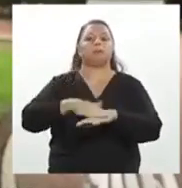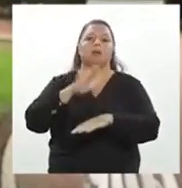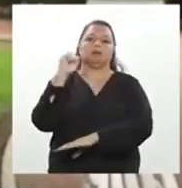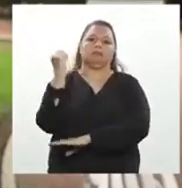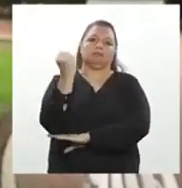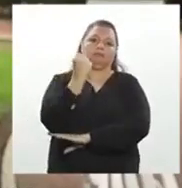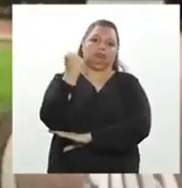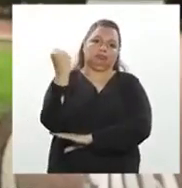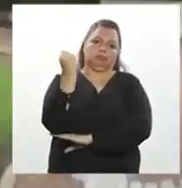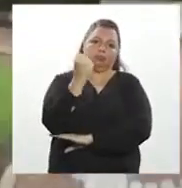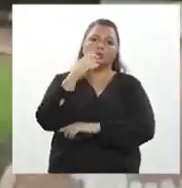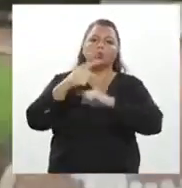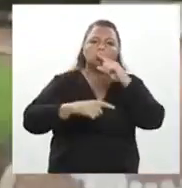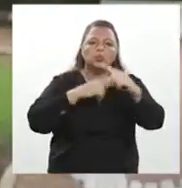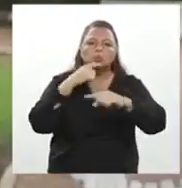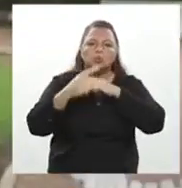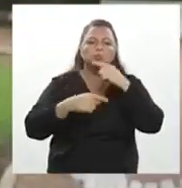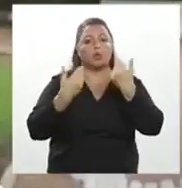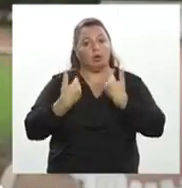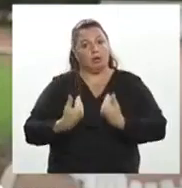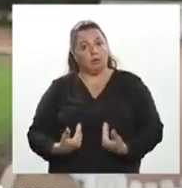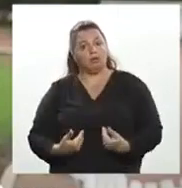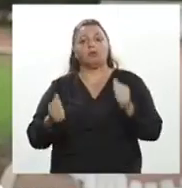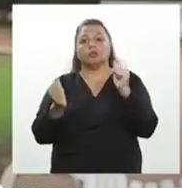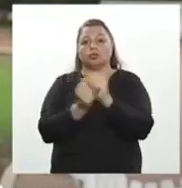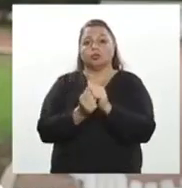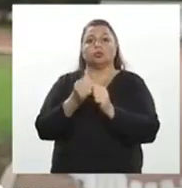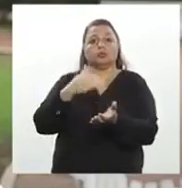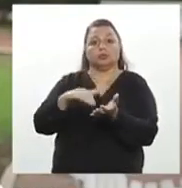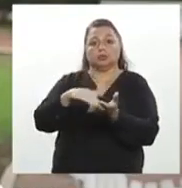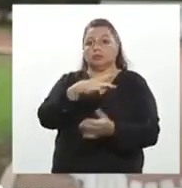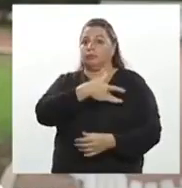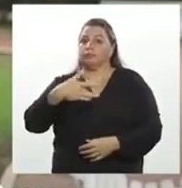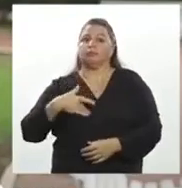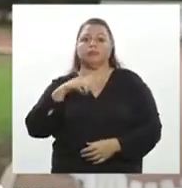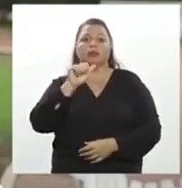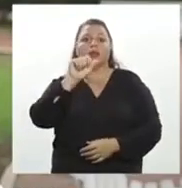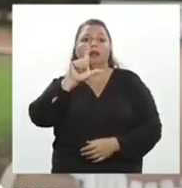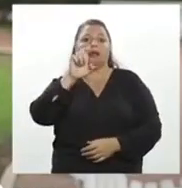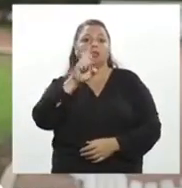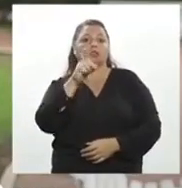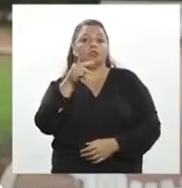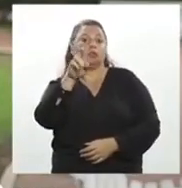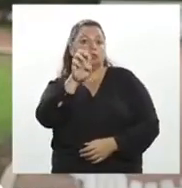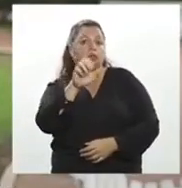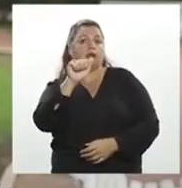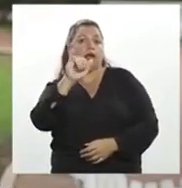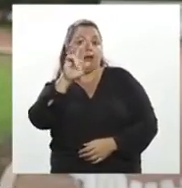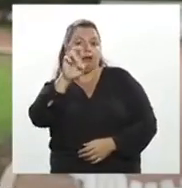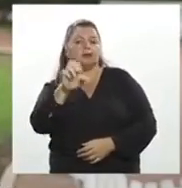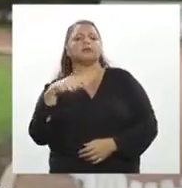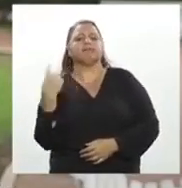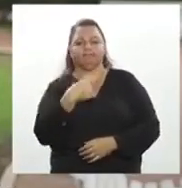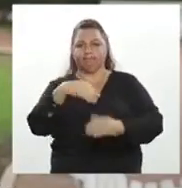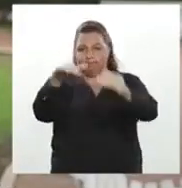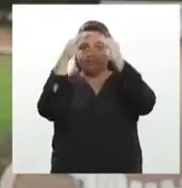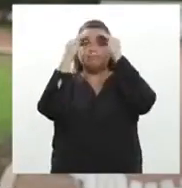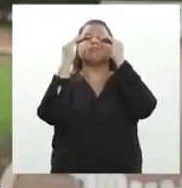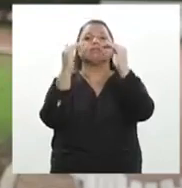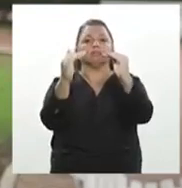casos mais graves. Qualquer dúvida, eu e o secretário da Saúde, Alexandre Aires, estaremos